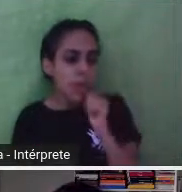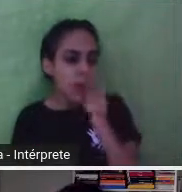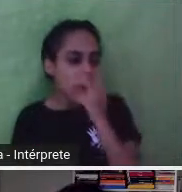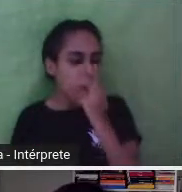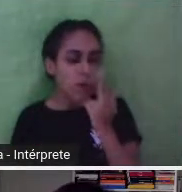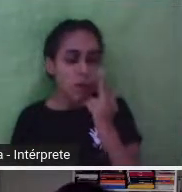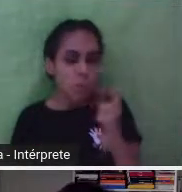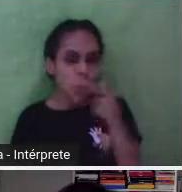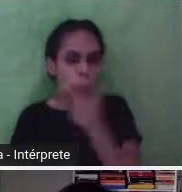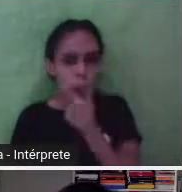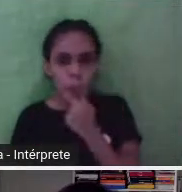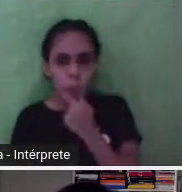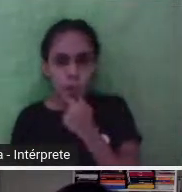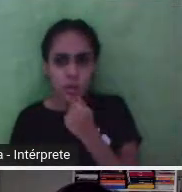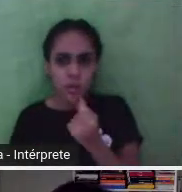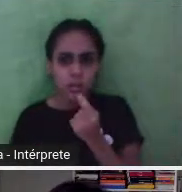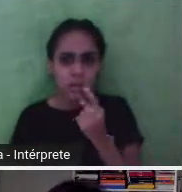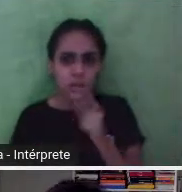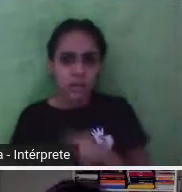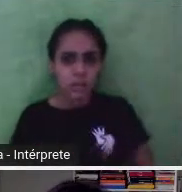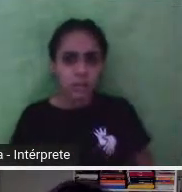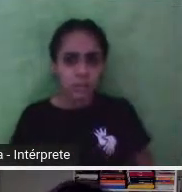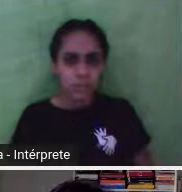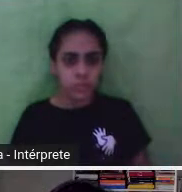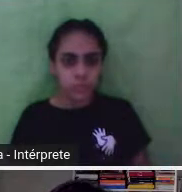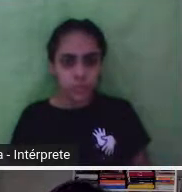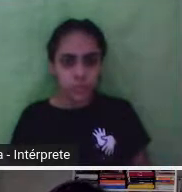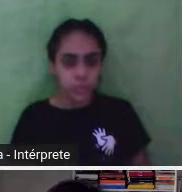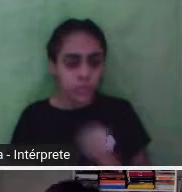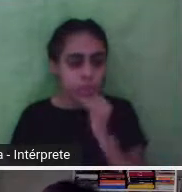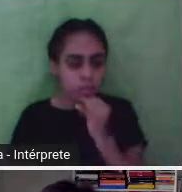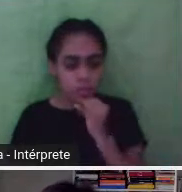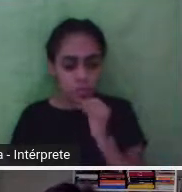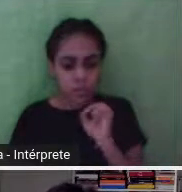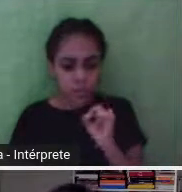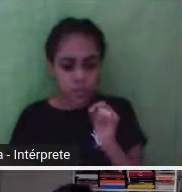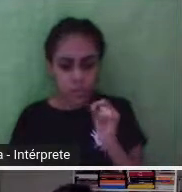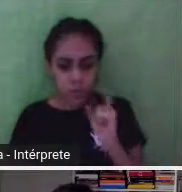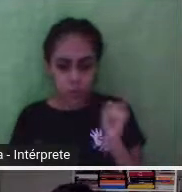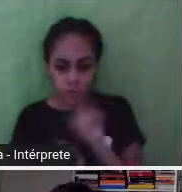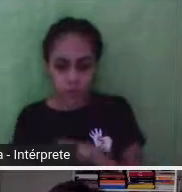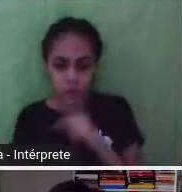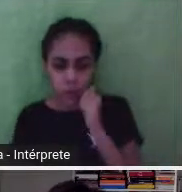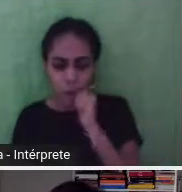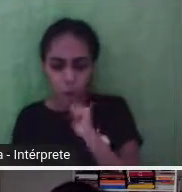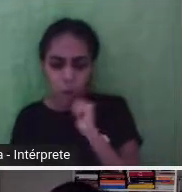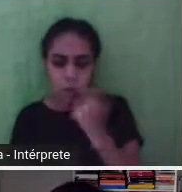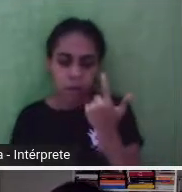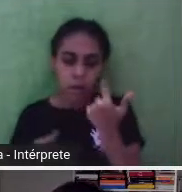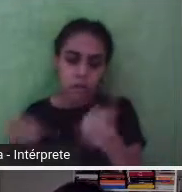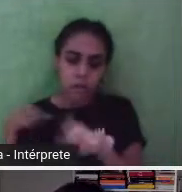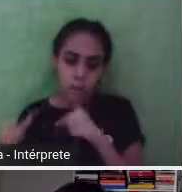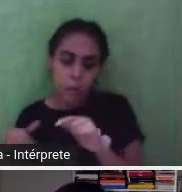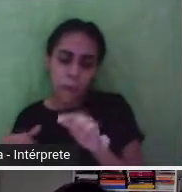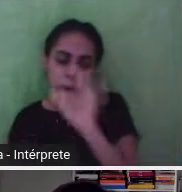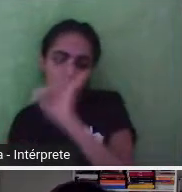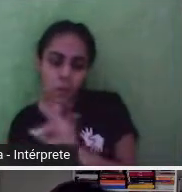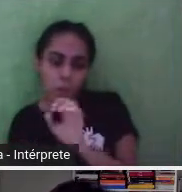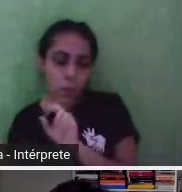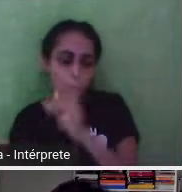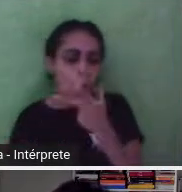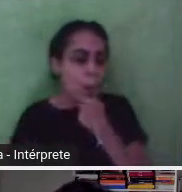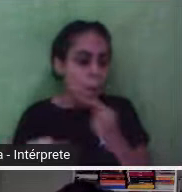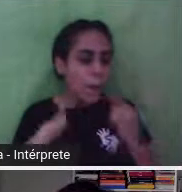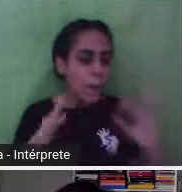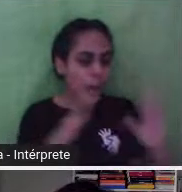Dificilmente a mãe vai cuidar da vida dela e o pai vai ficar cuidando. E aí, muitas vezes, esse trabalho, né, do